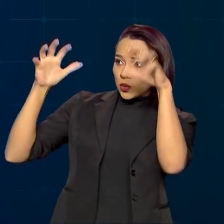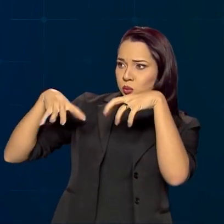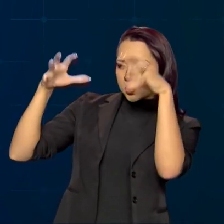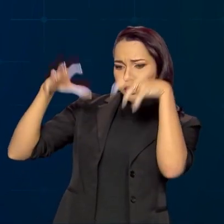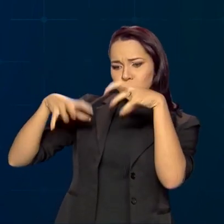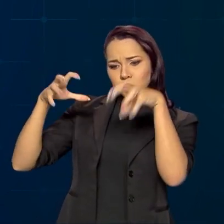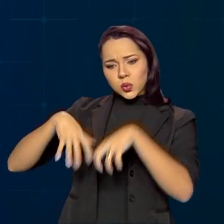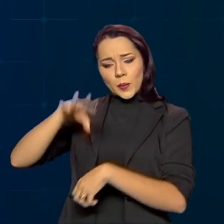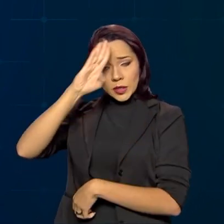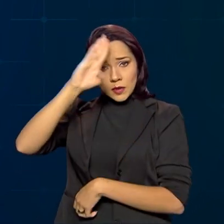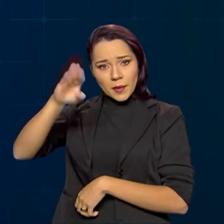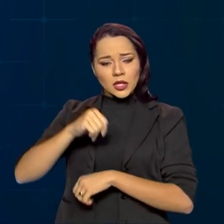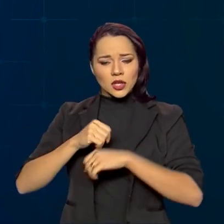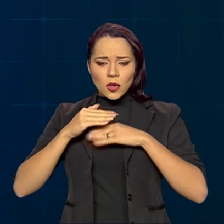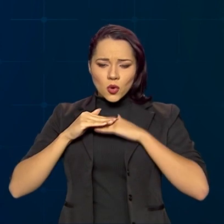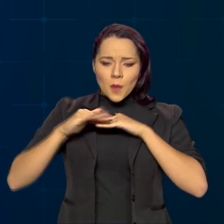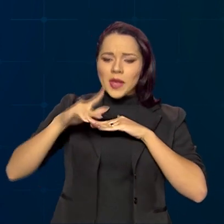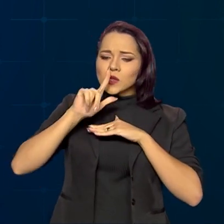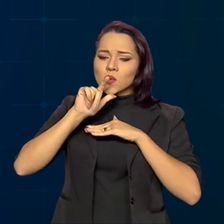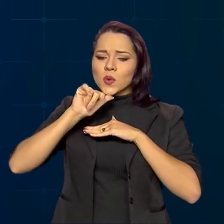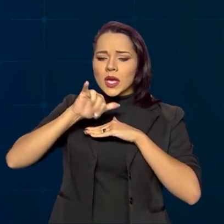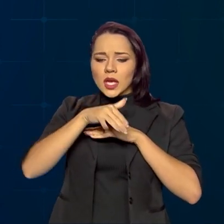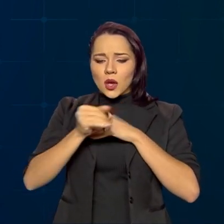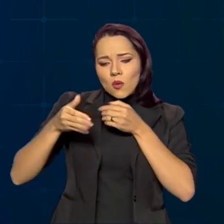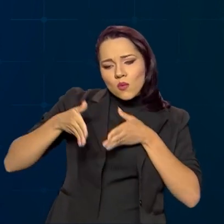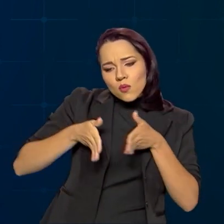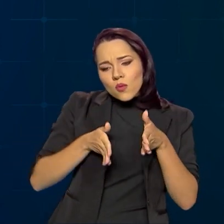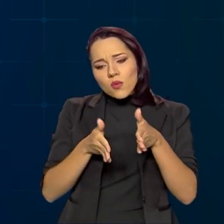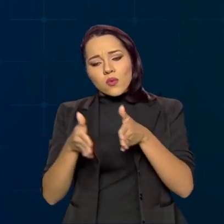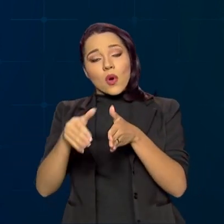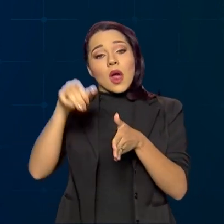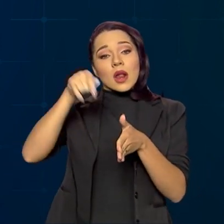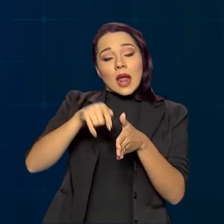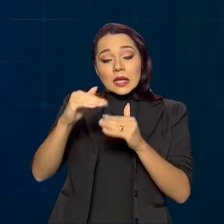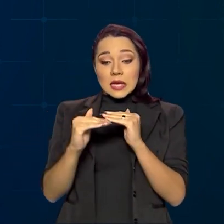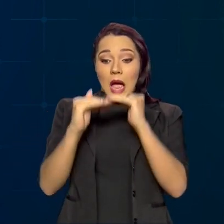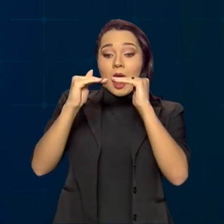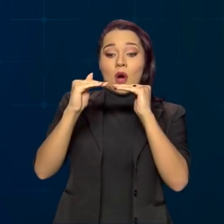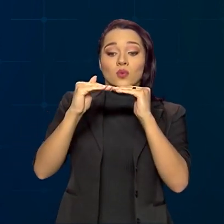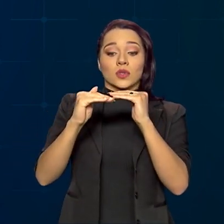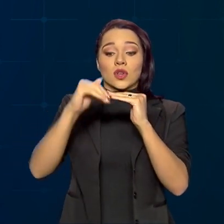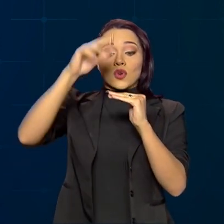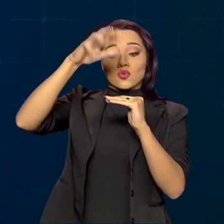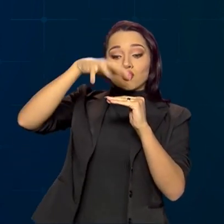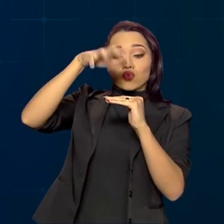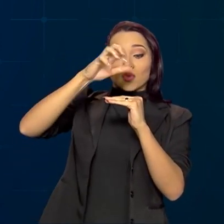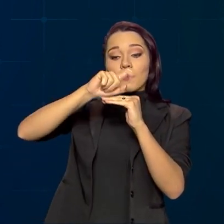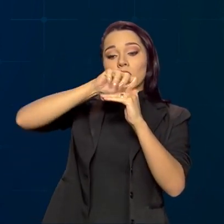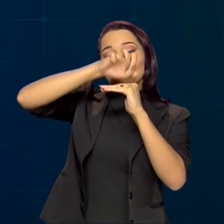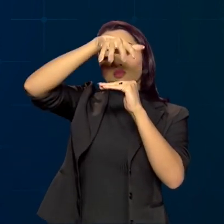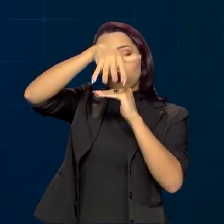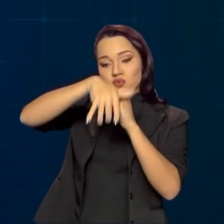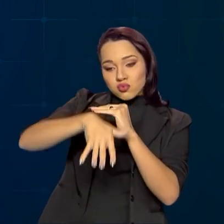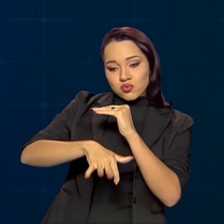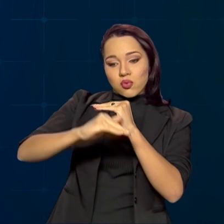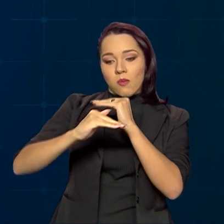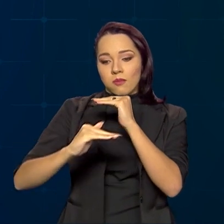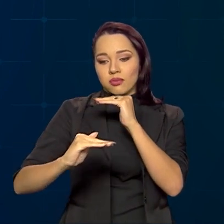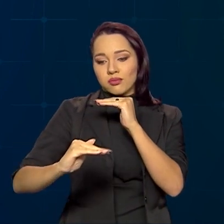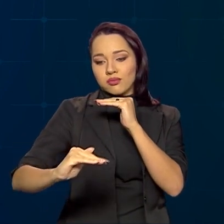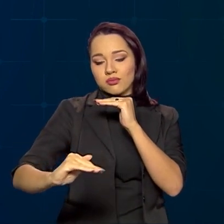principalmente na cabeceira dos rios, localizadas em regiões altas, que deságuam na região plana.